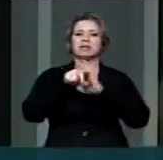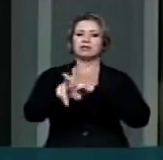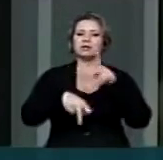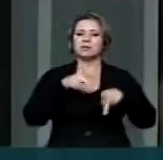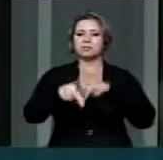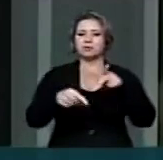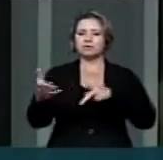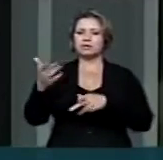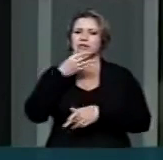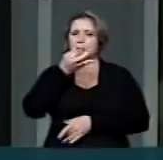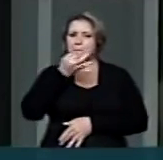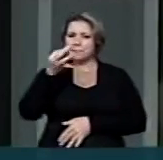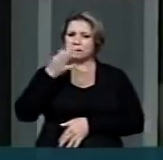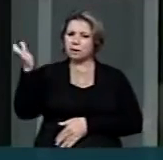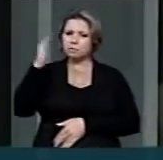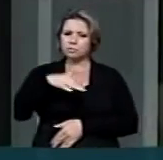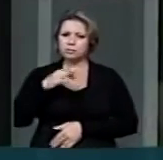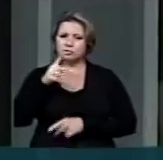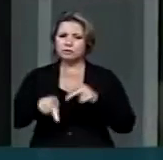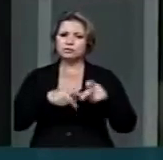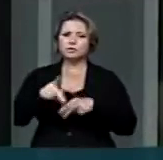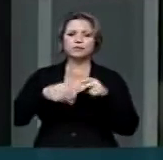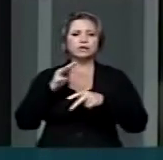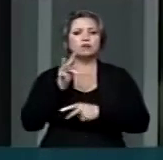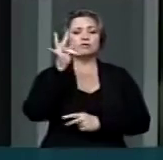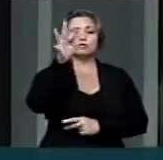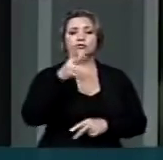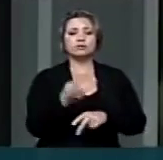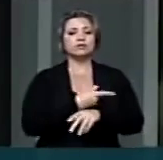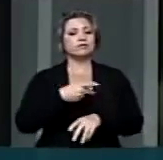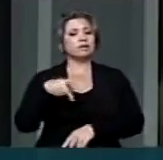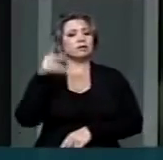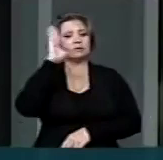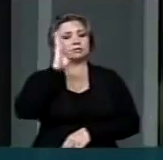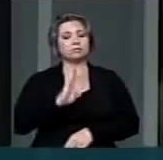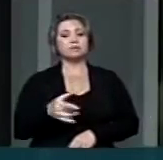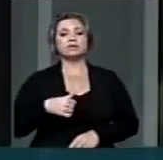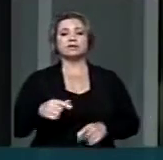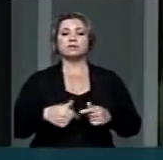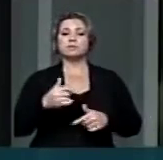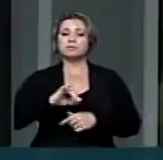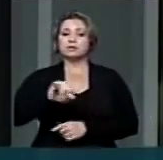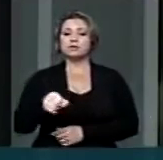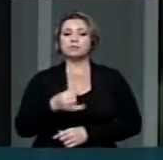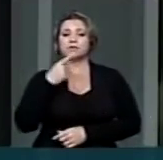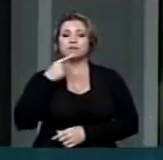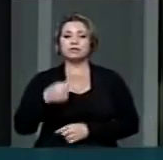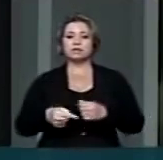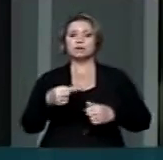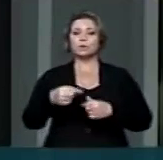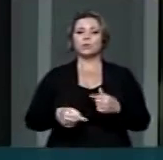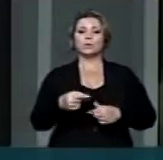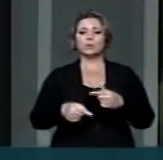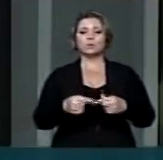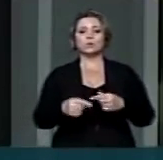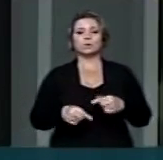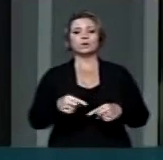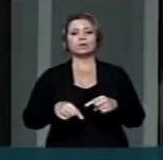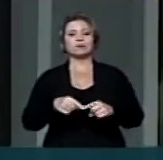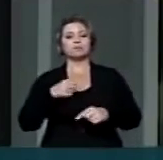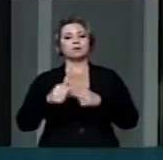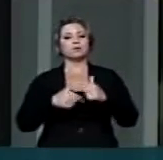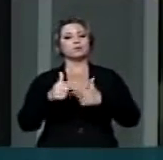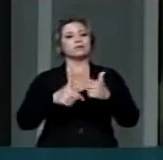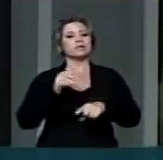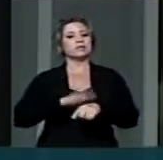de trazer à tona o futuro do nosso país, que só se dará pelo aprofundamento deste mais longo